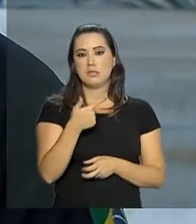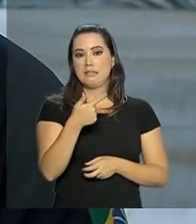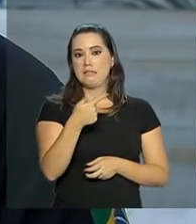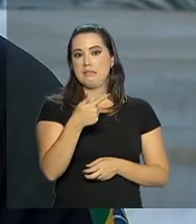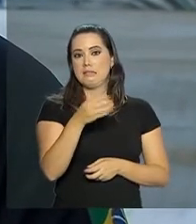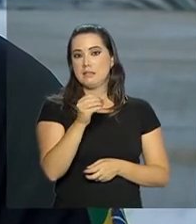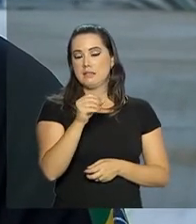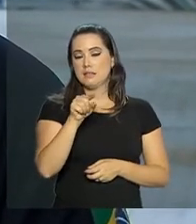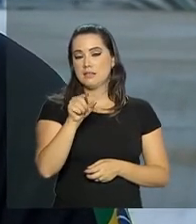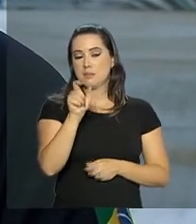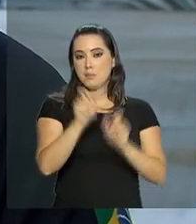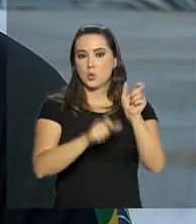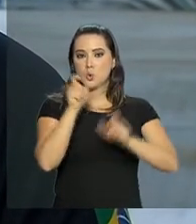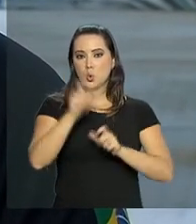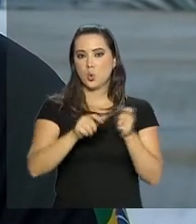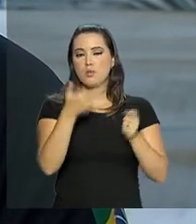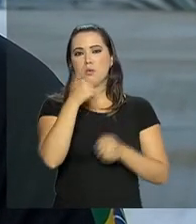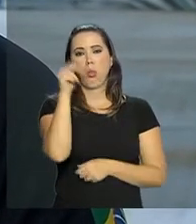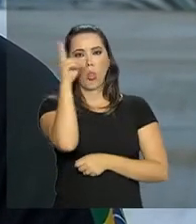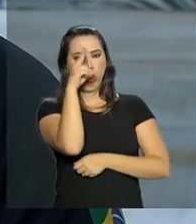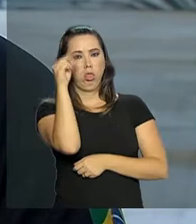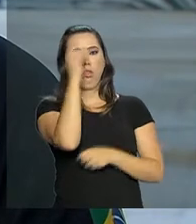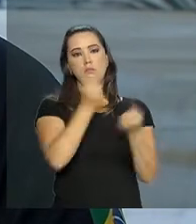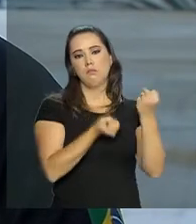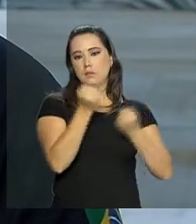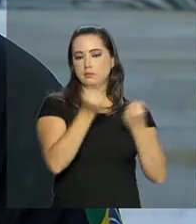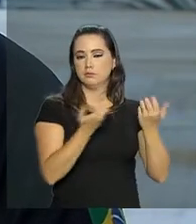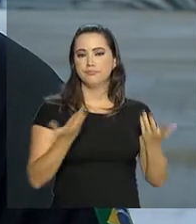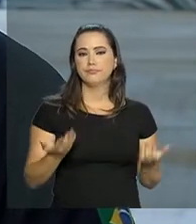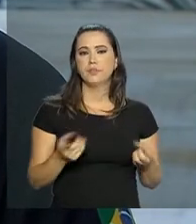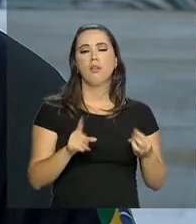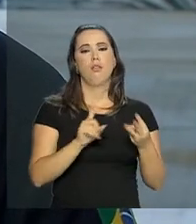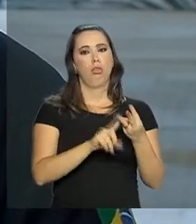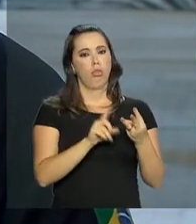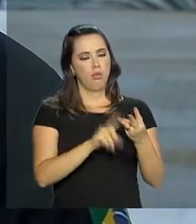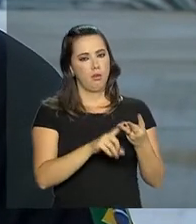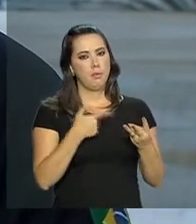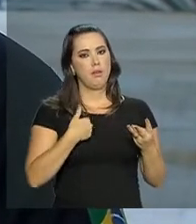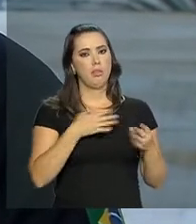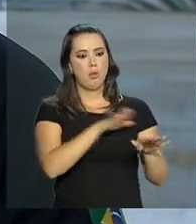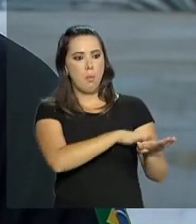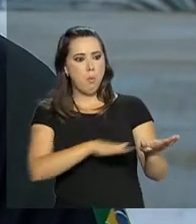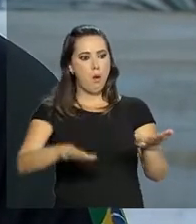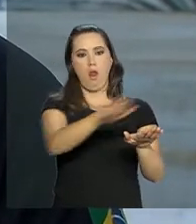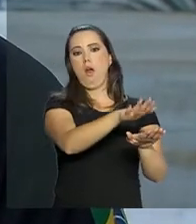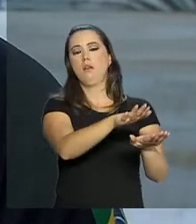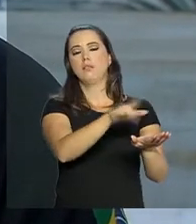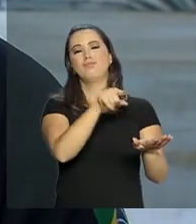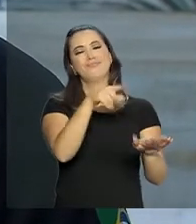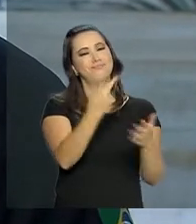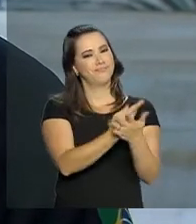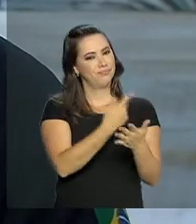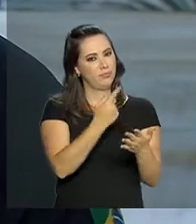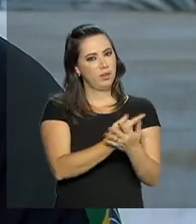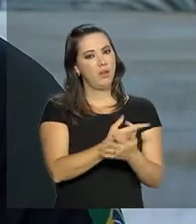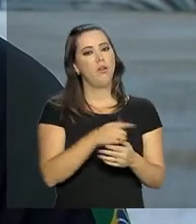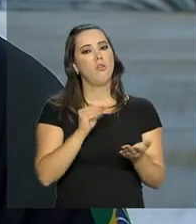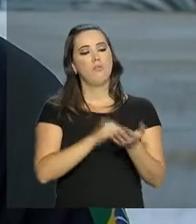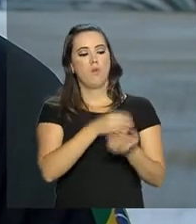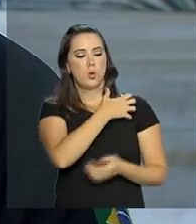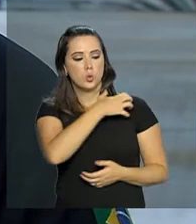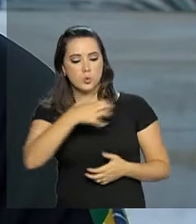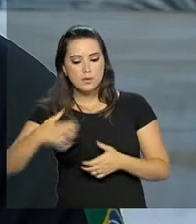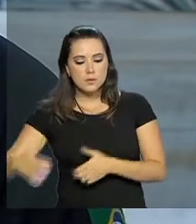pessoas dirigindo embriagados. Então nós temos também as ultrapassagens indevidas, falta de itens de segurança, como cinto de segurança,